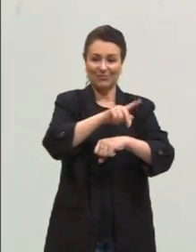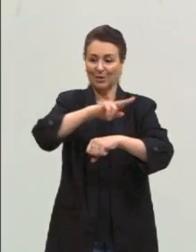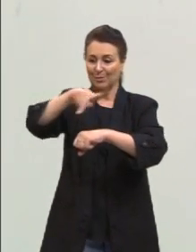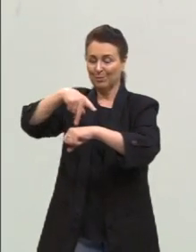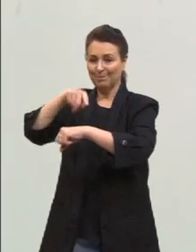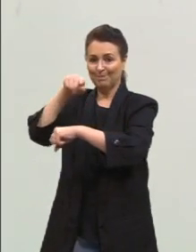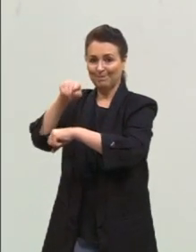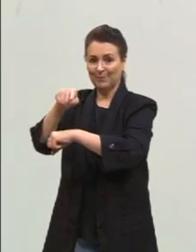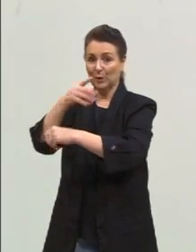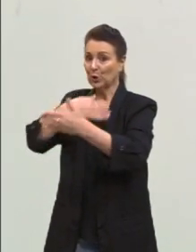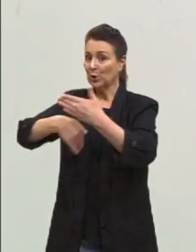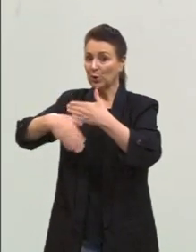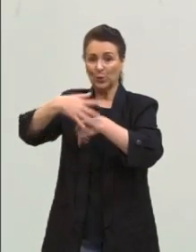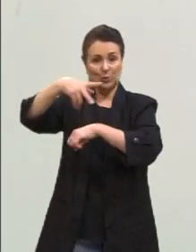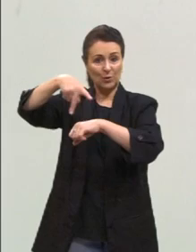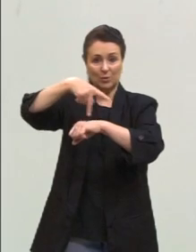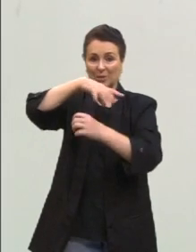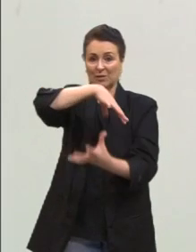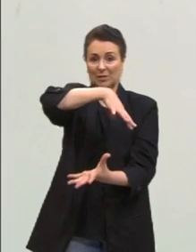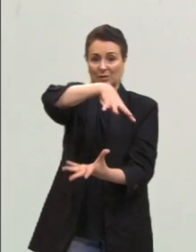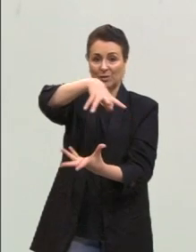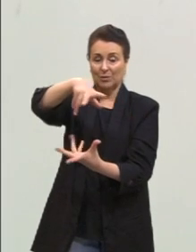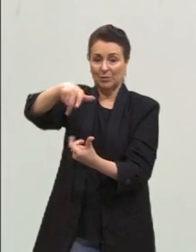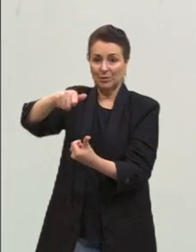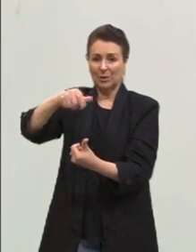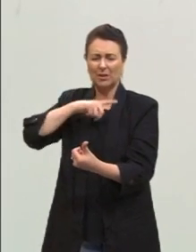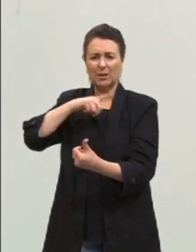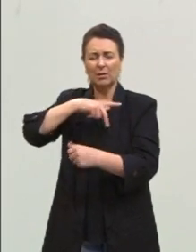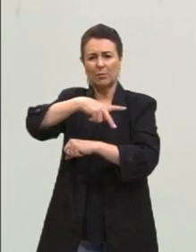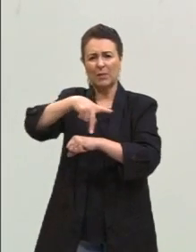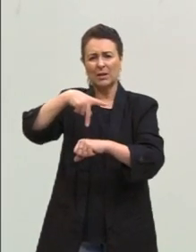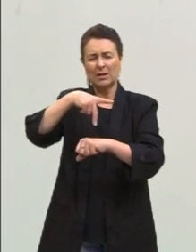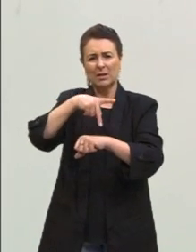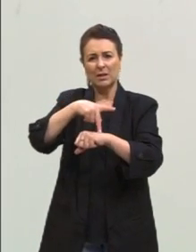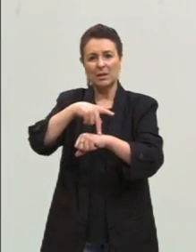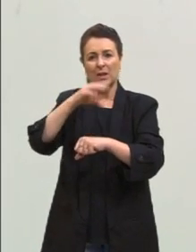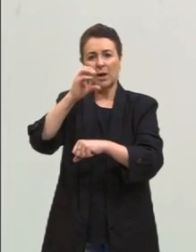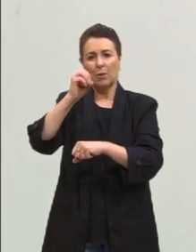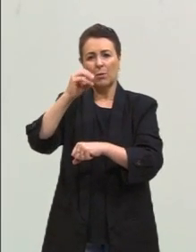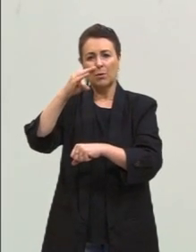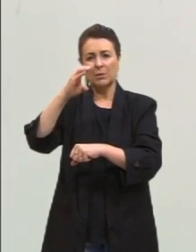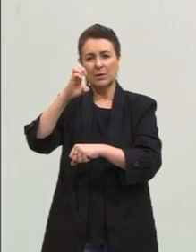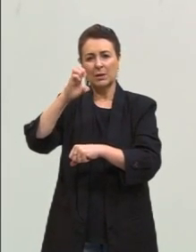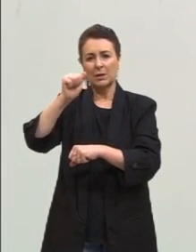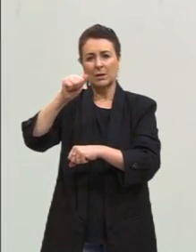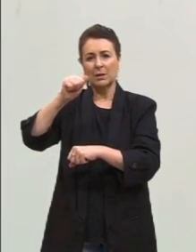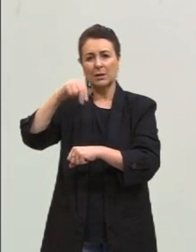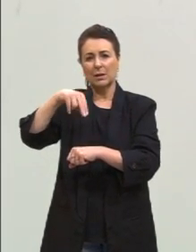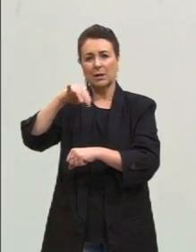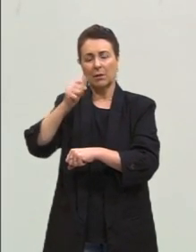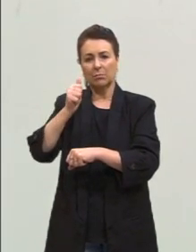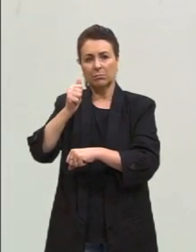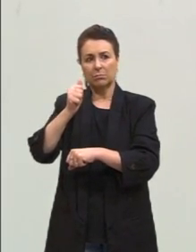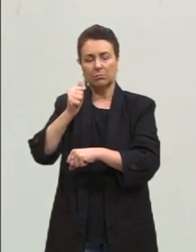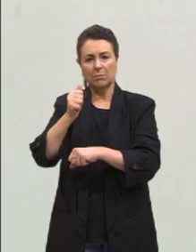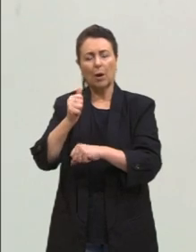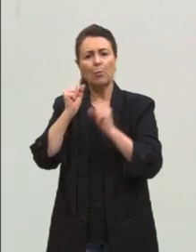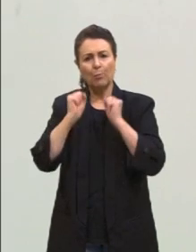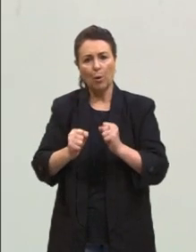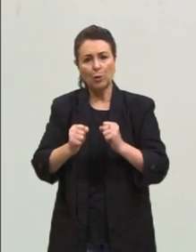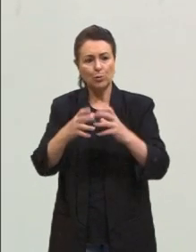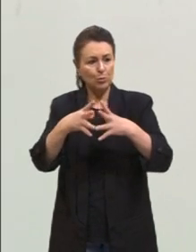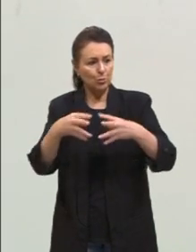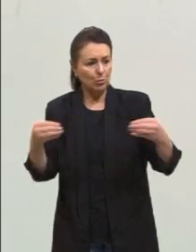Tem um pequeno país ali, se não me engano na Oceania, que corre o risco de desaparecer pelo